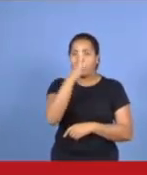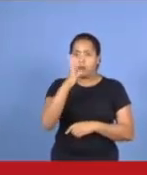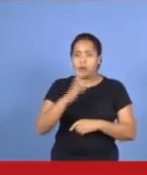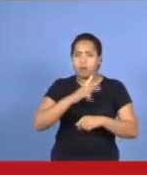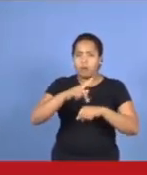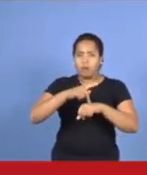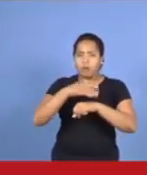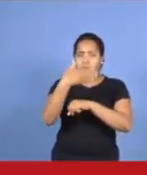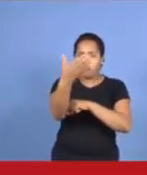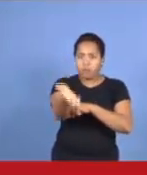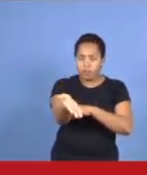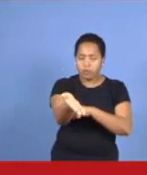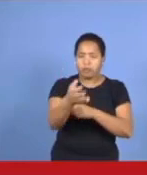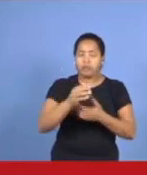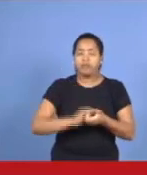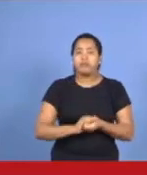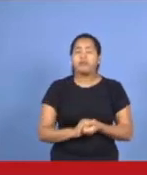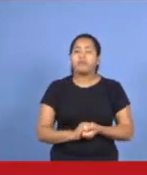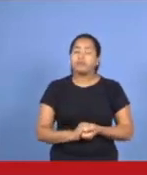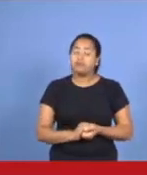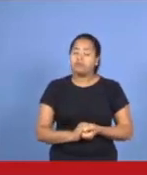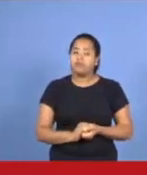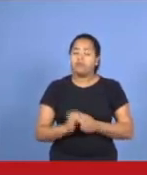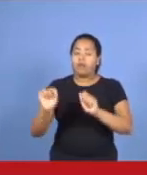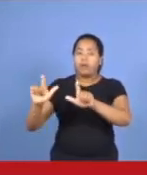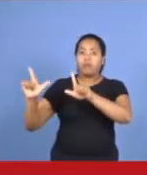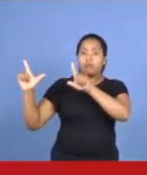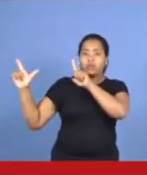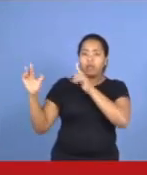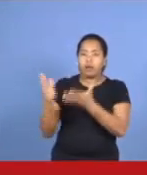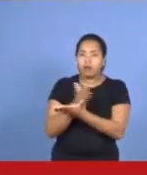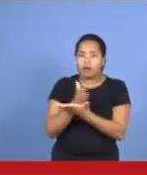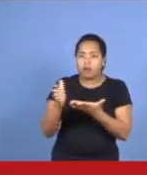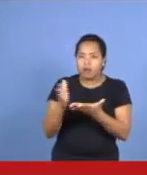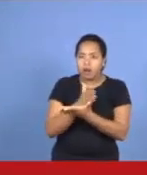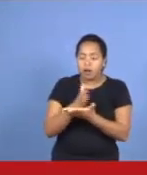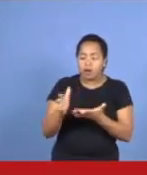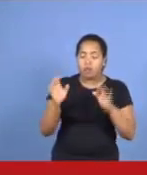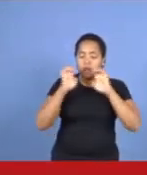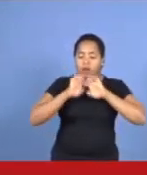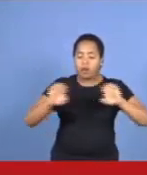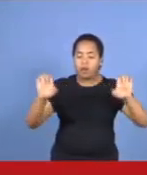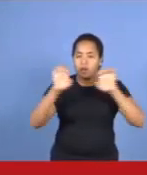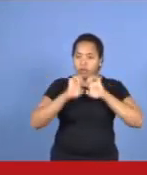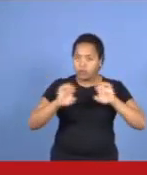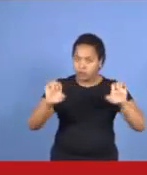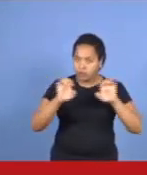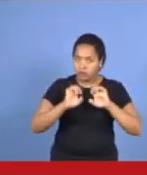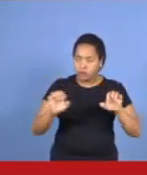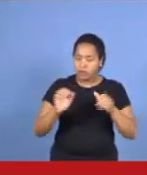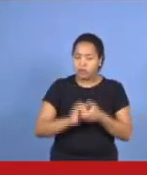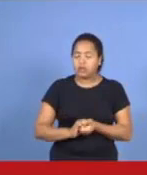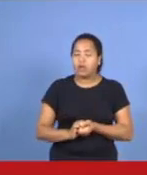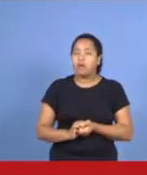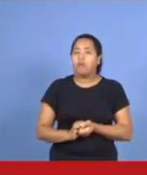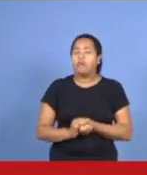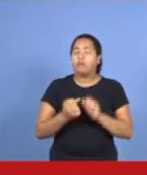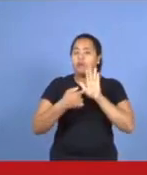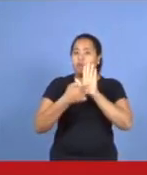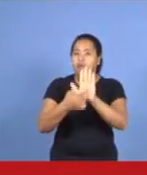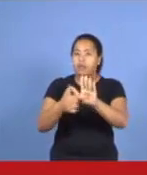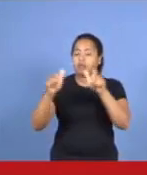passar aqui para os irmãos, algumas evangelizações que foram feitas nesses últimos dias. E vamos citar os locais.